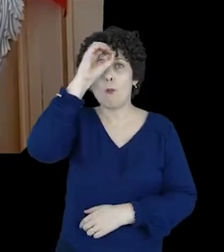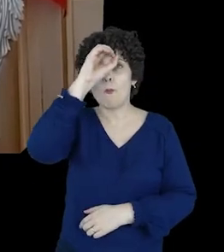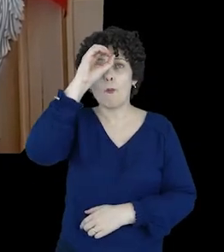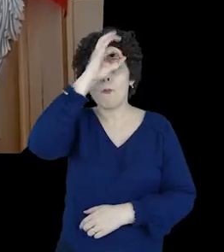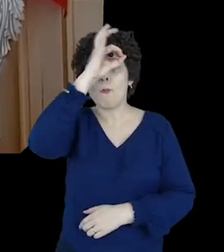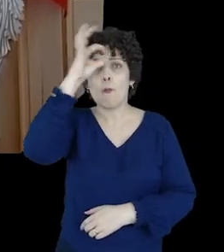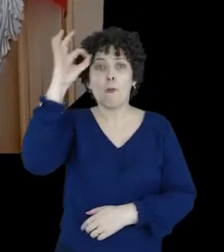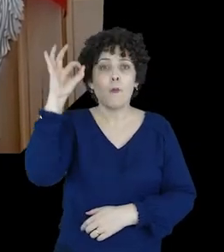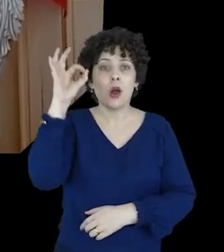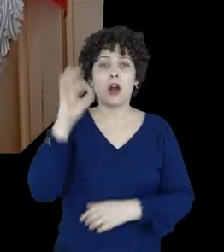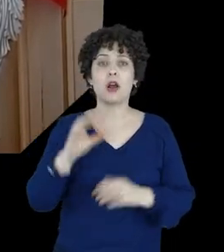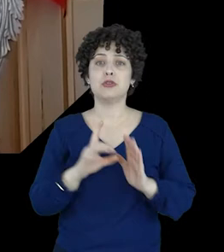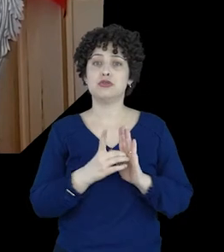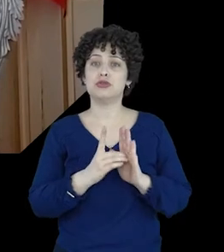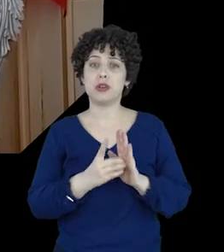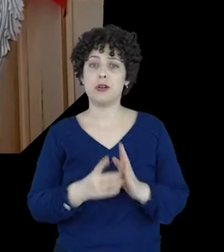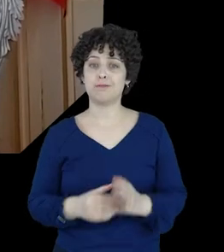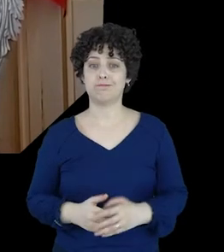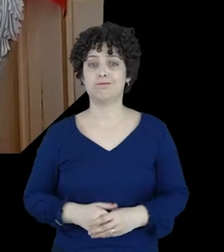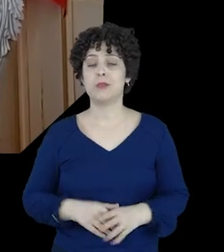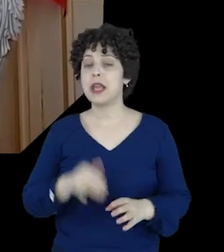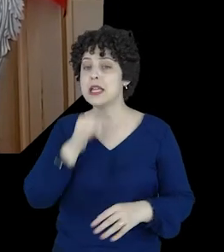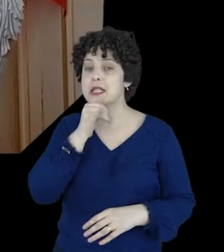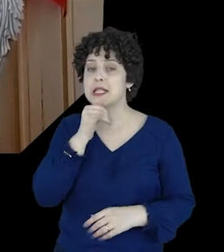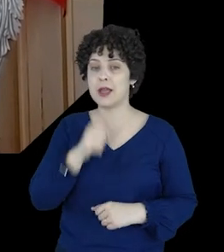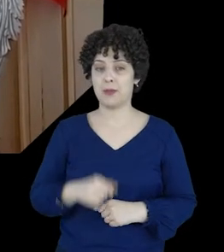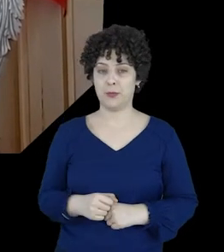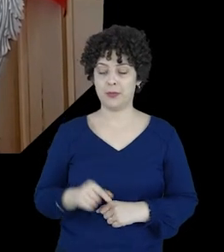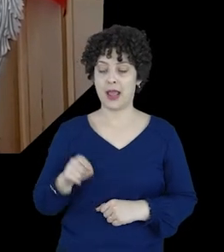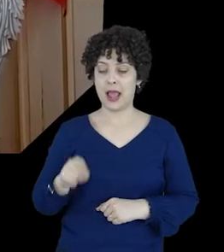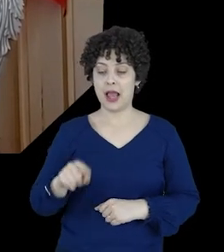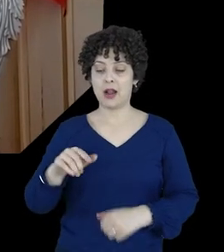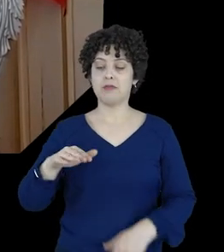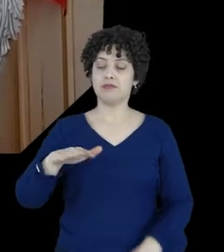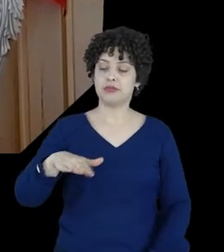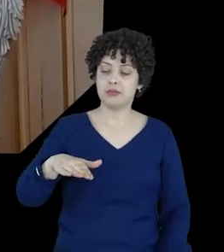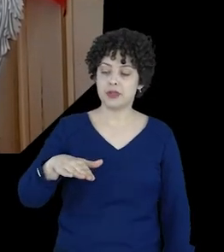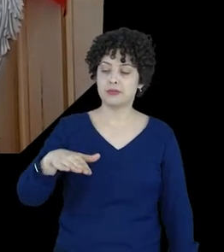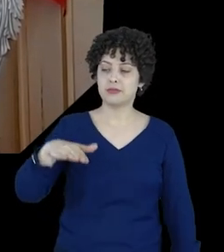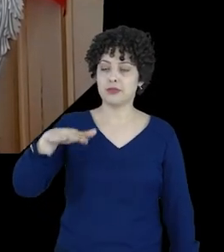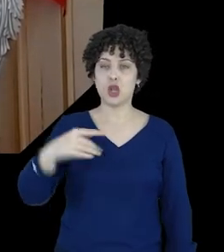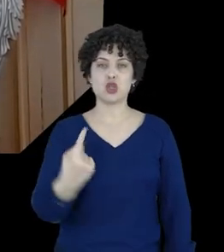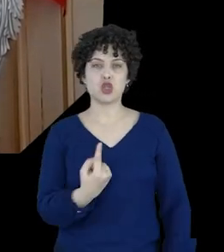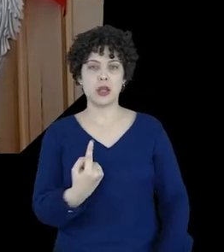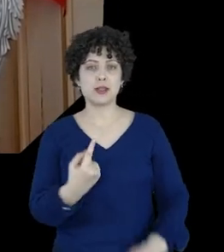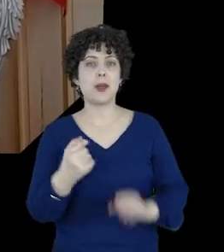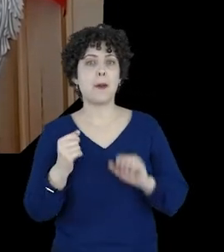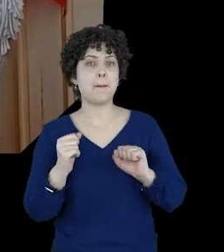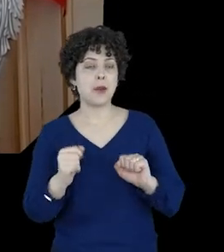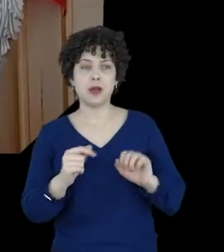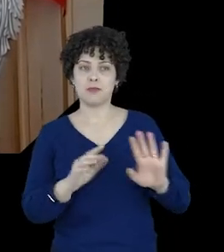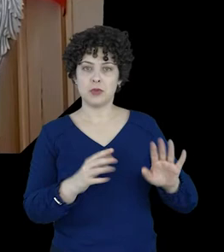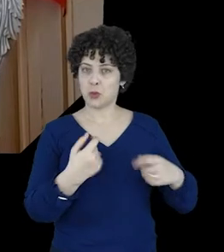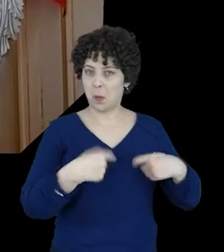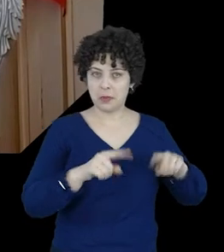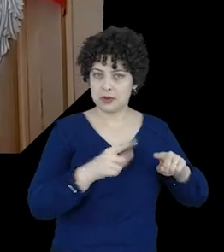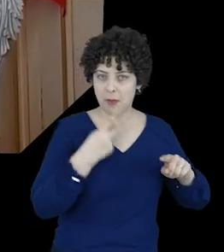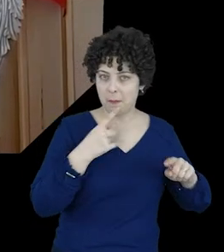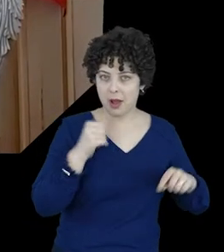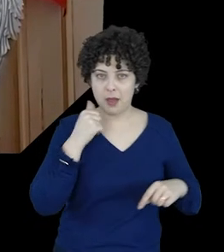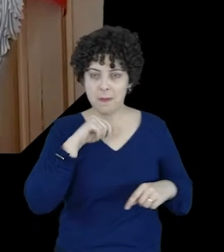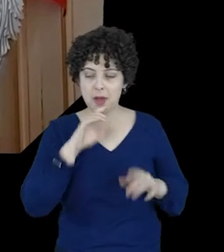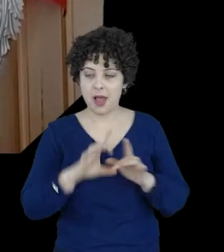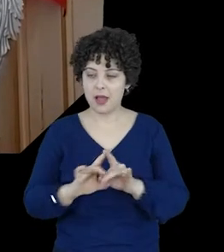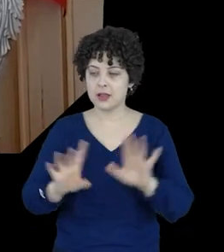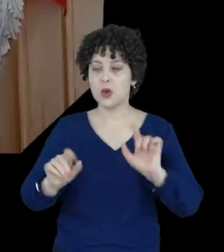de direito à inocência digital. A criança deve poder solicitar sozinha, sem autorização de seus